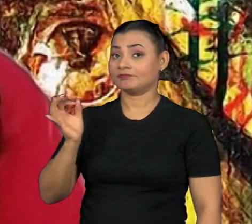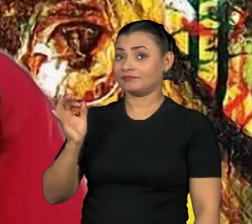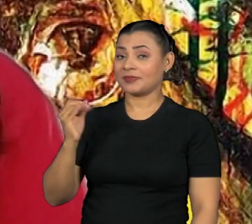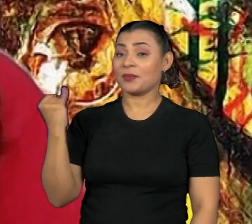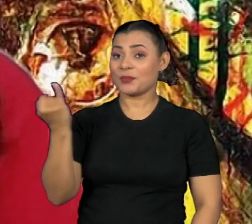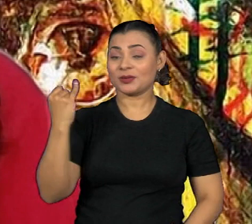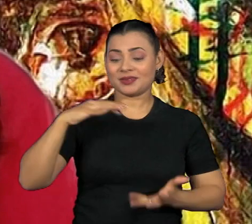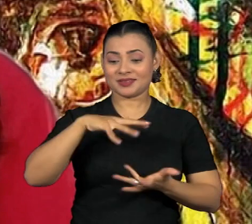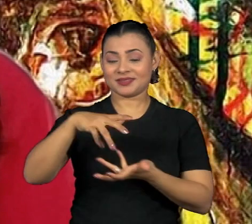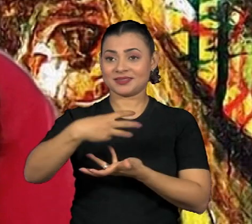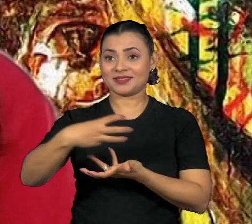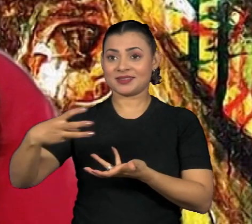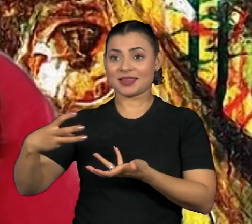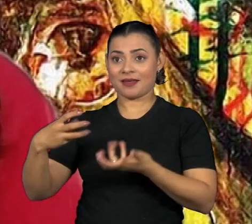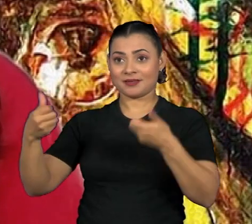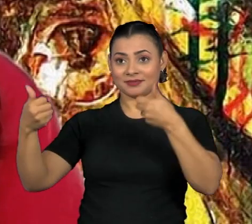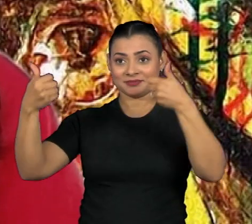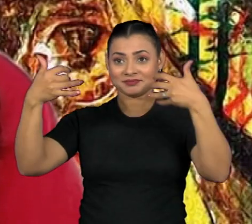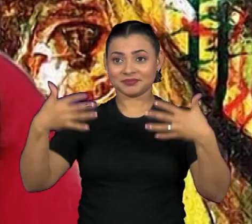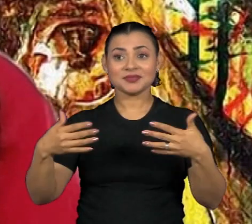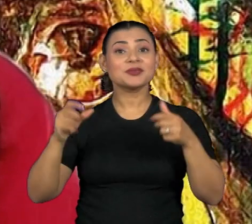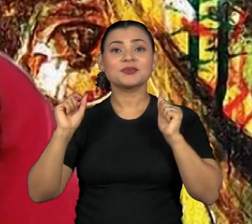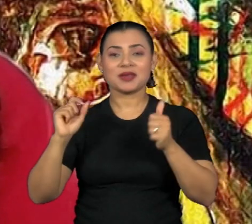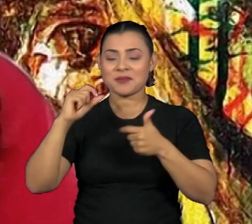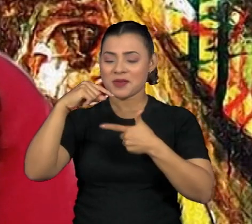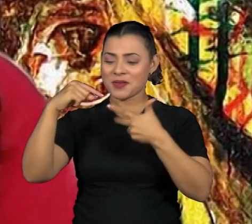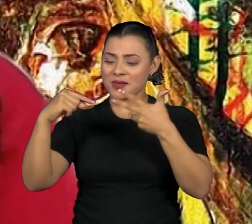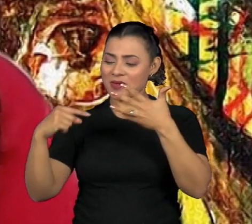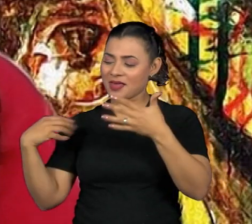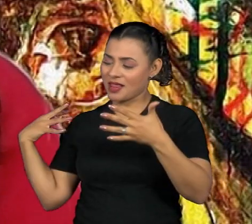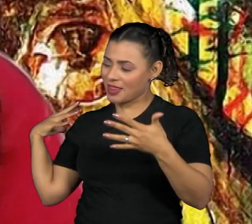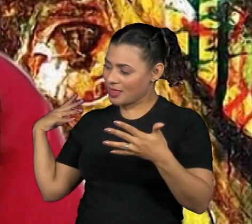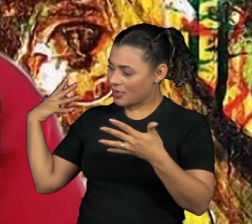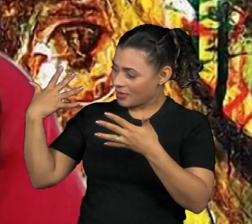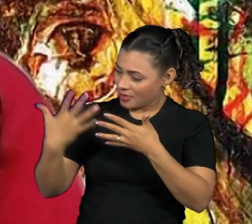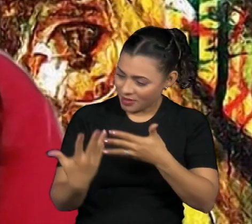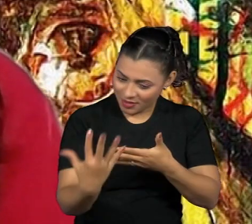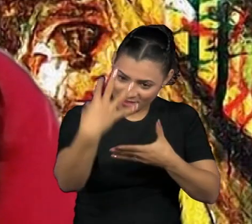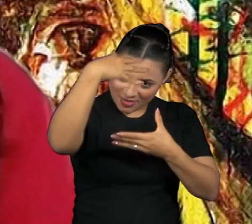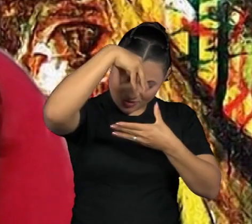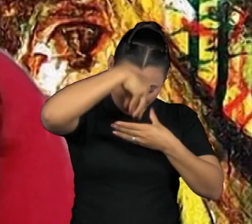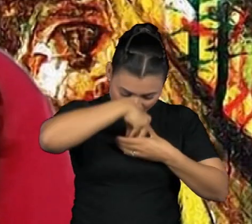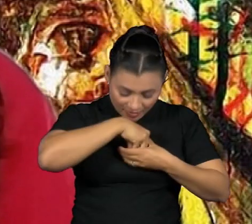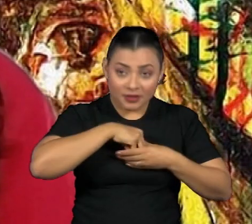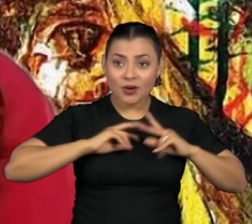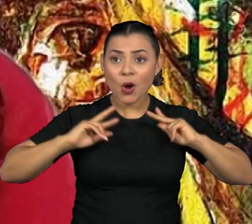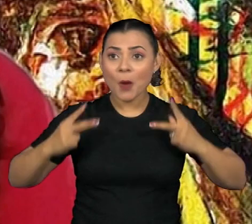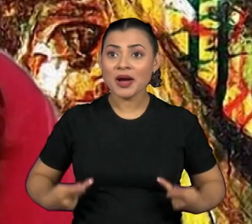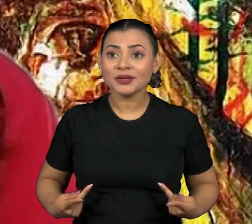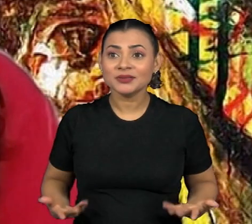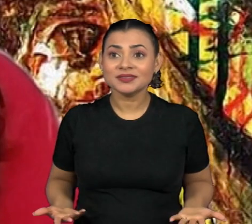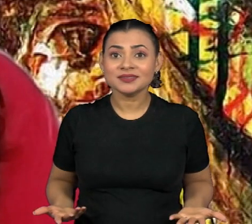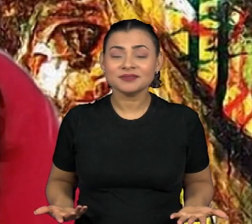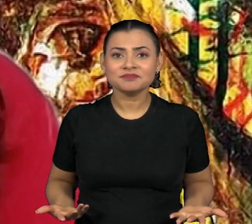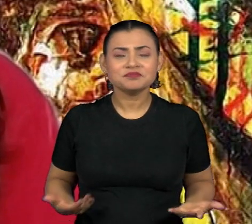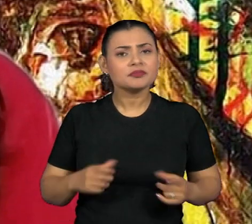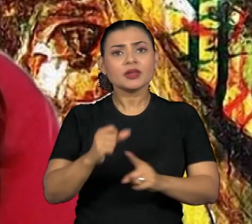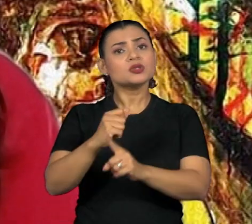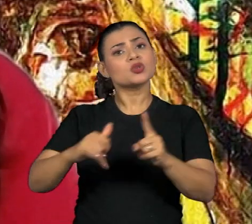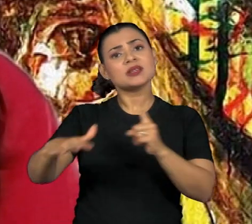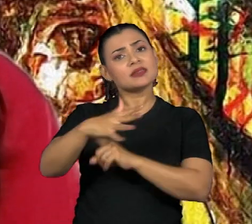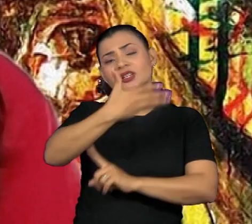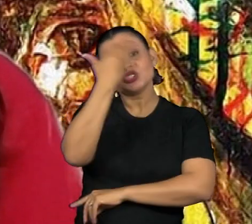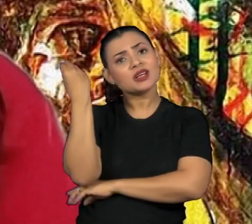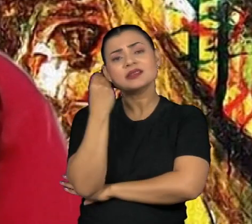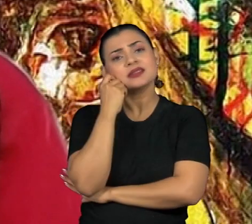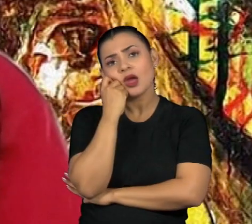mãe terra, quando nós falamos da nossa biodiversidade, nós estamos falando de nós mesmos, não? Eu não sei aonde foi que a sociedade esqueceu